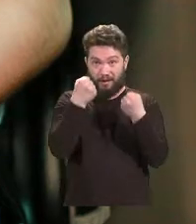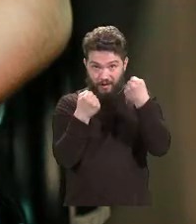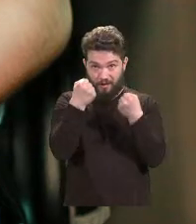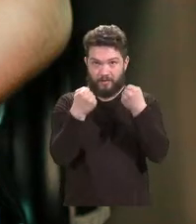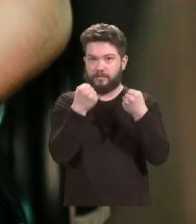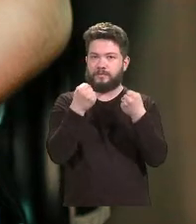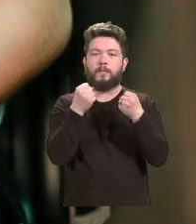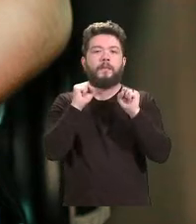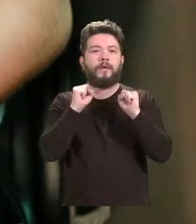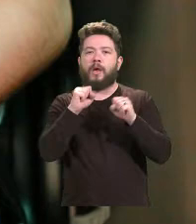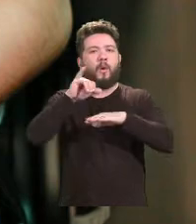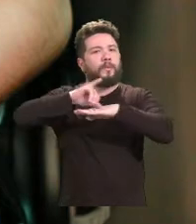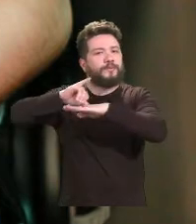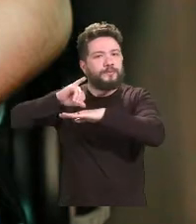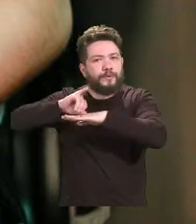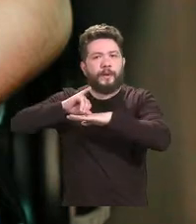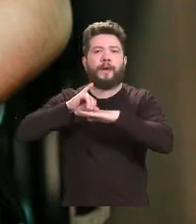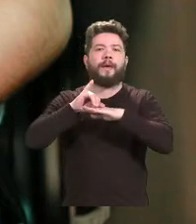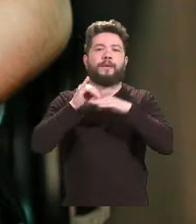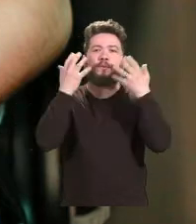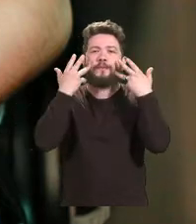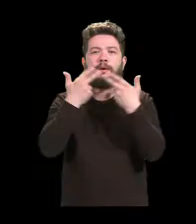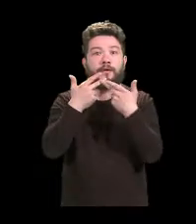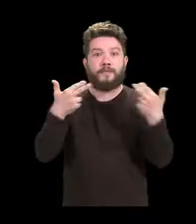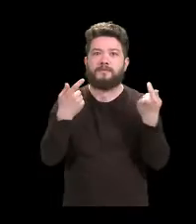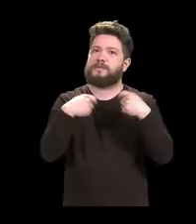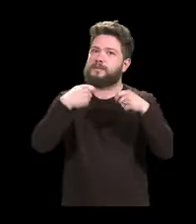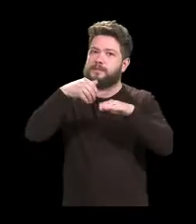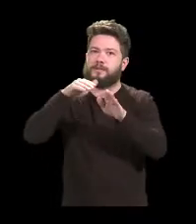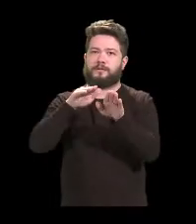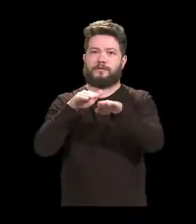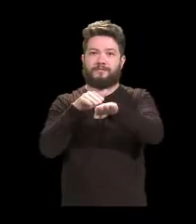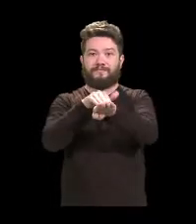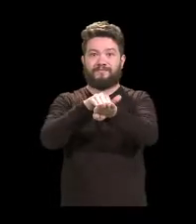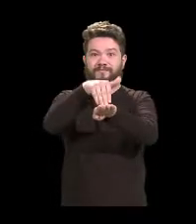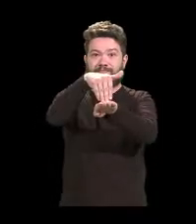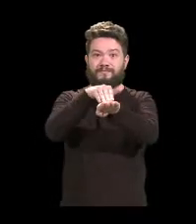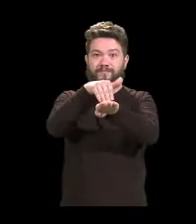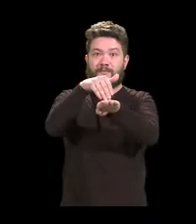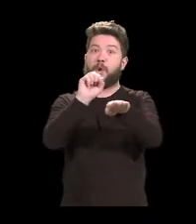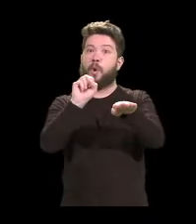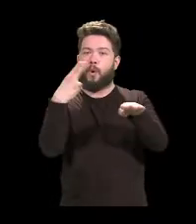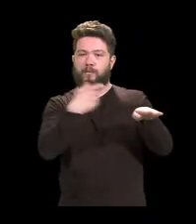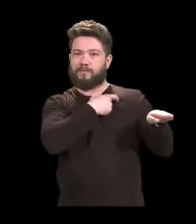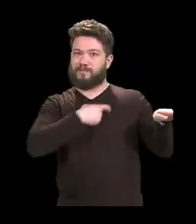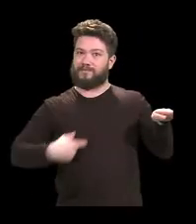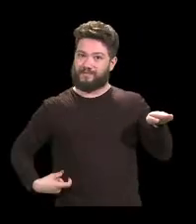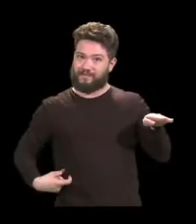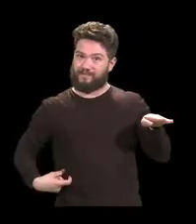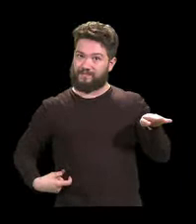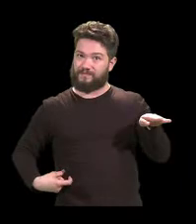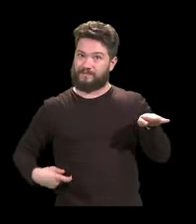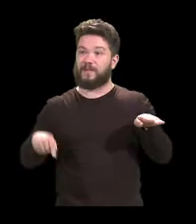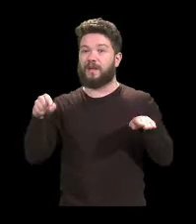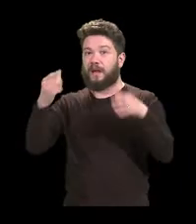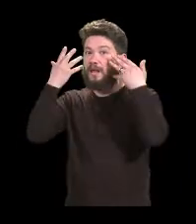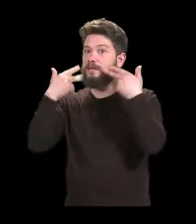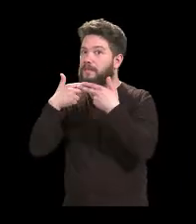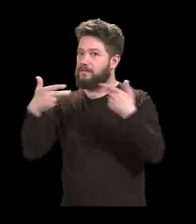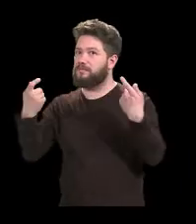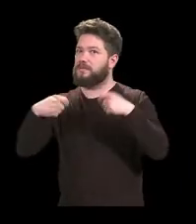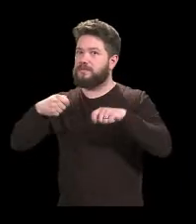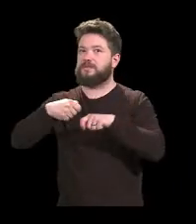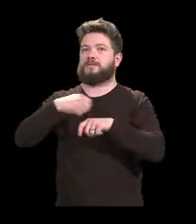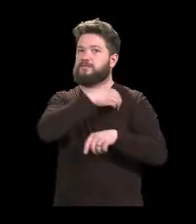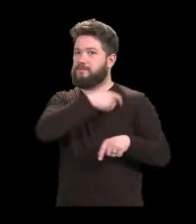levamos outras coisas dentro do carro. Todos os objetos e animais devem estar no porta-malas